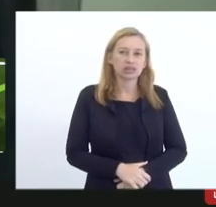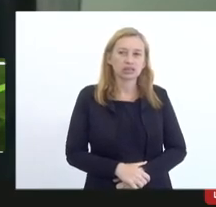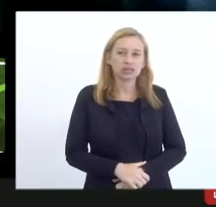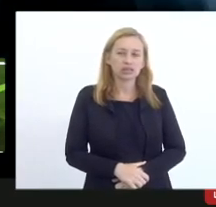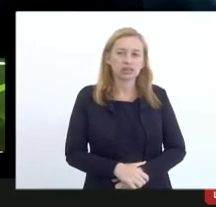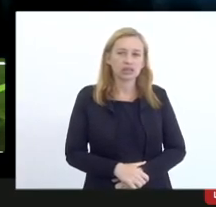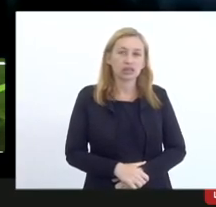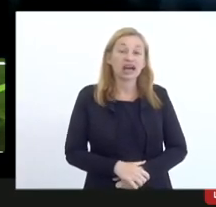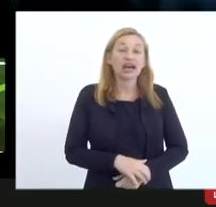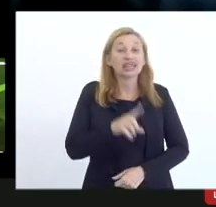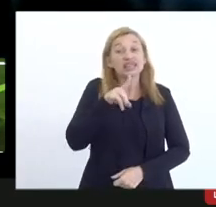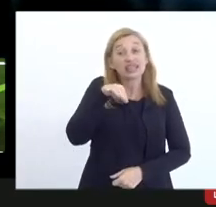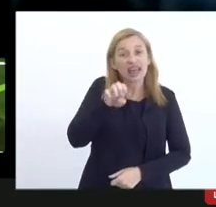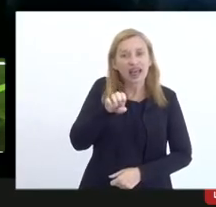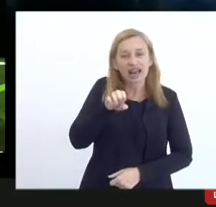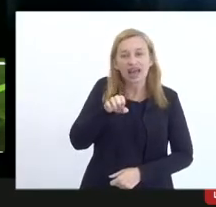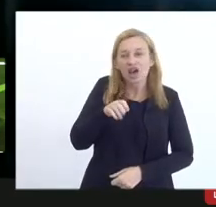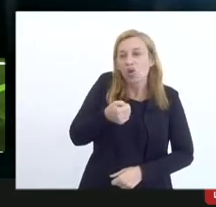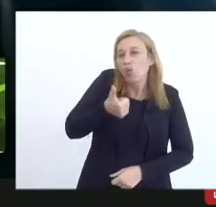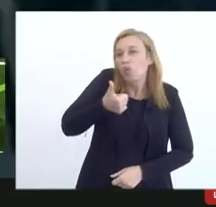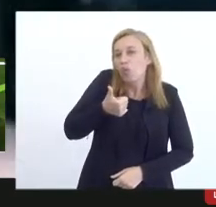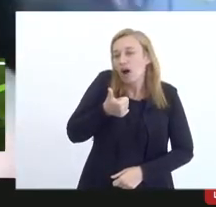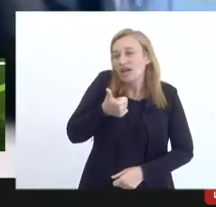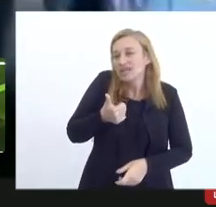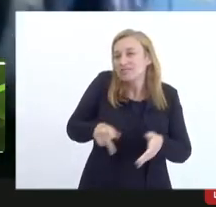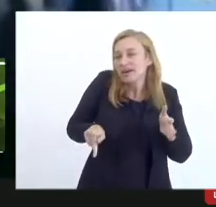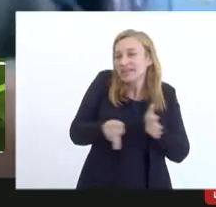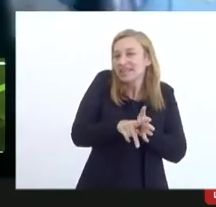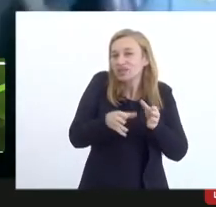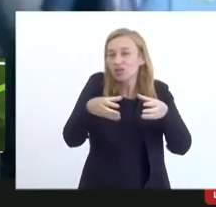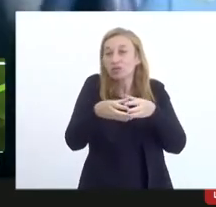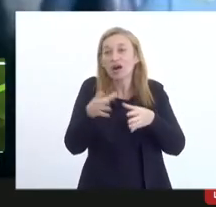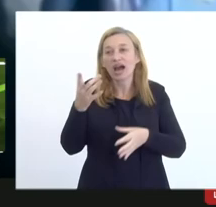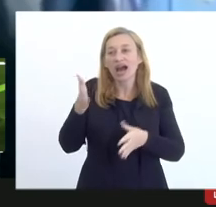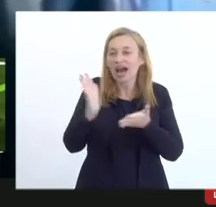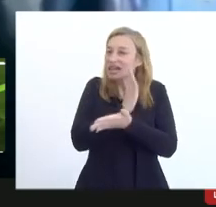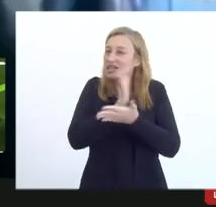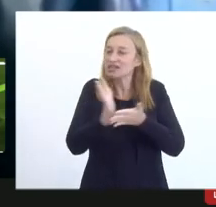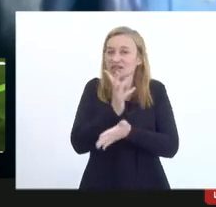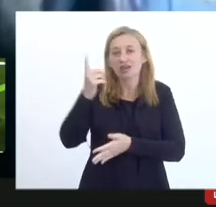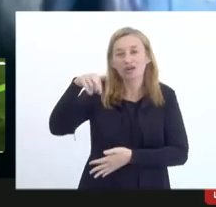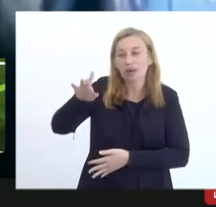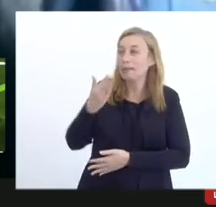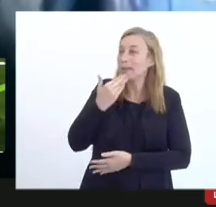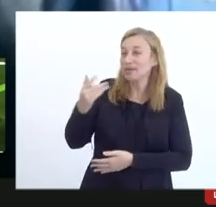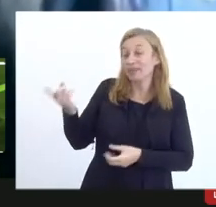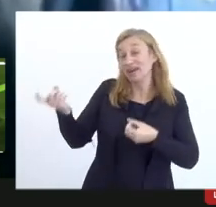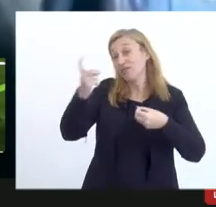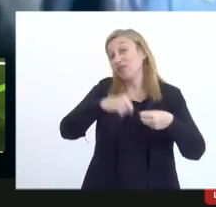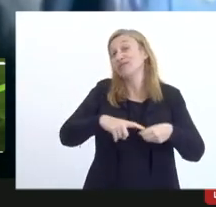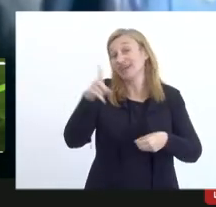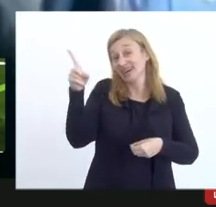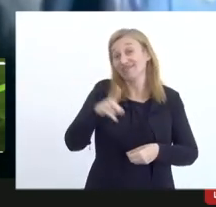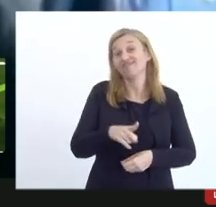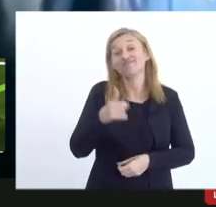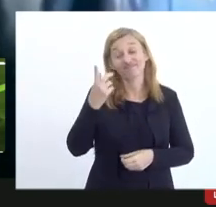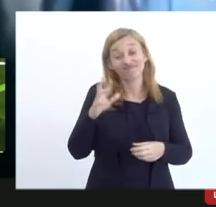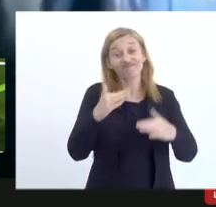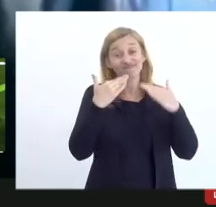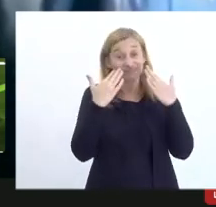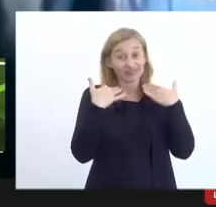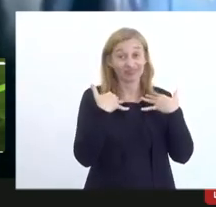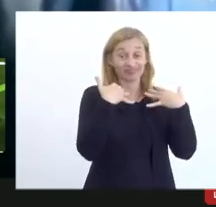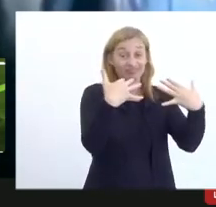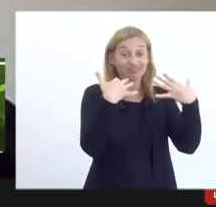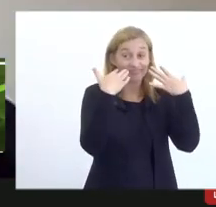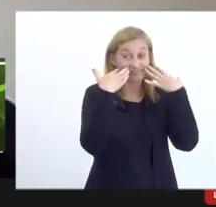A Daniela já é quase membro da comissão, às vezes o Eliomar pede para ela votar também nas audiências da comissão.